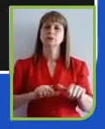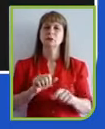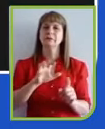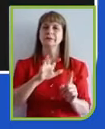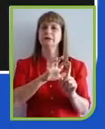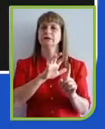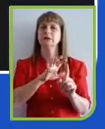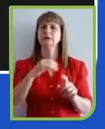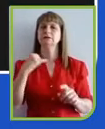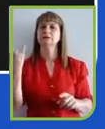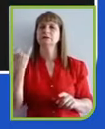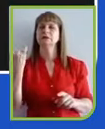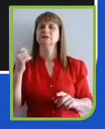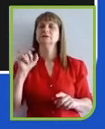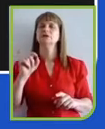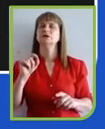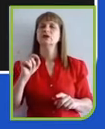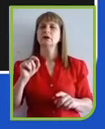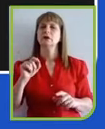reunirem,